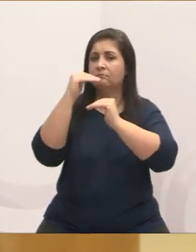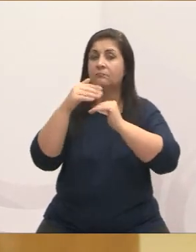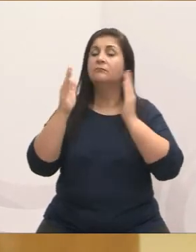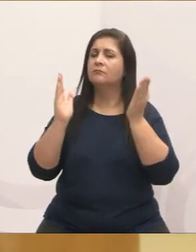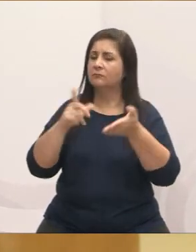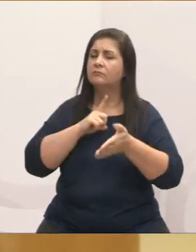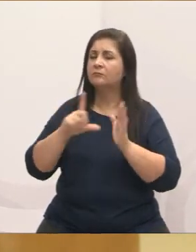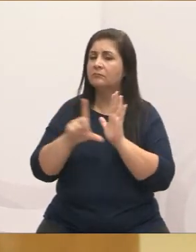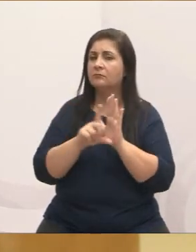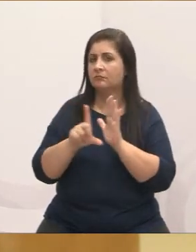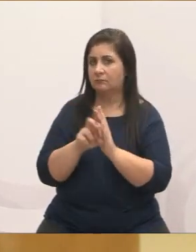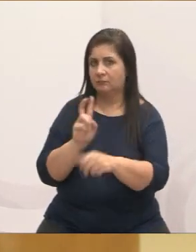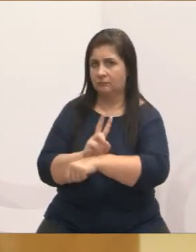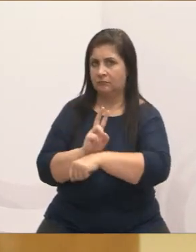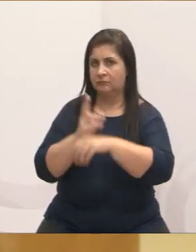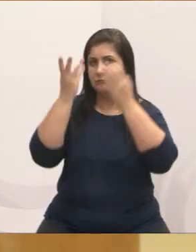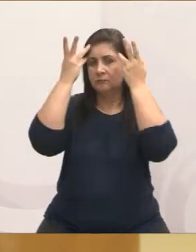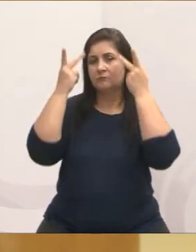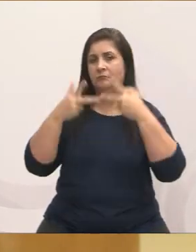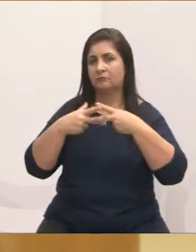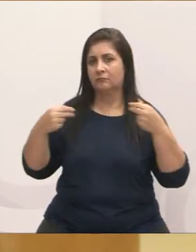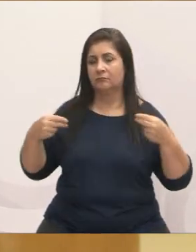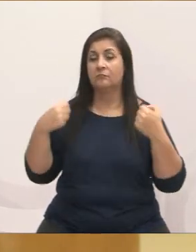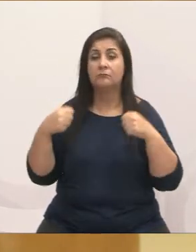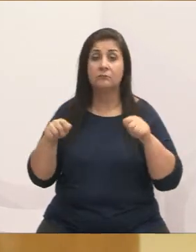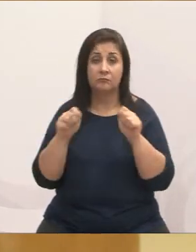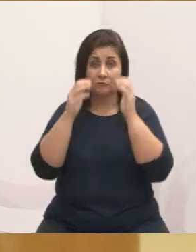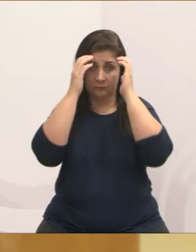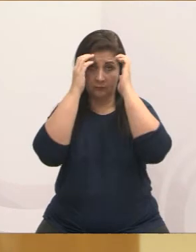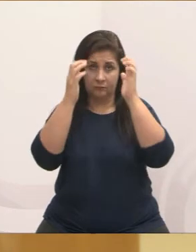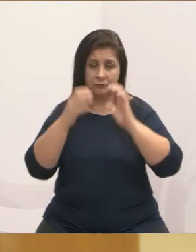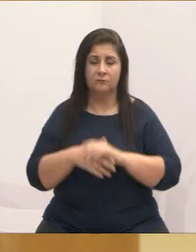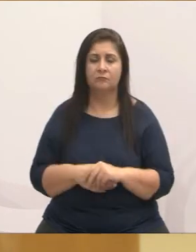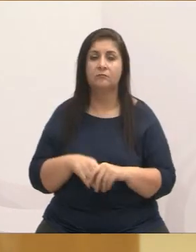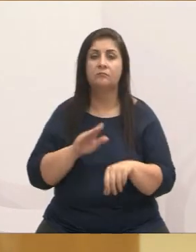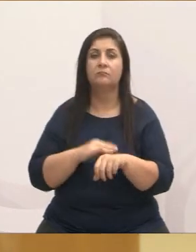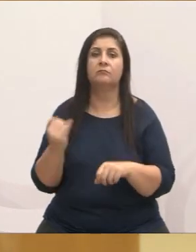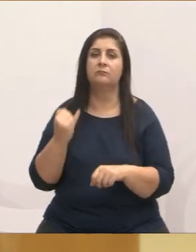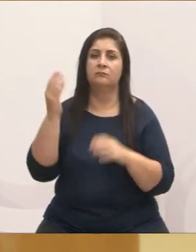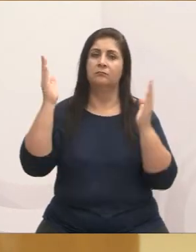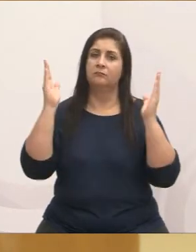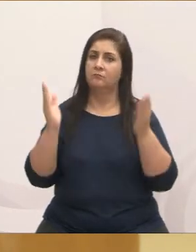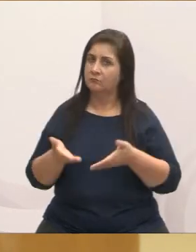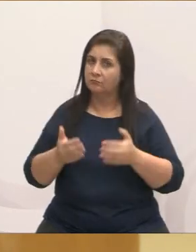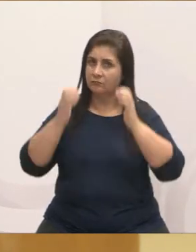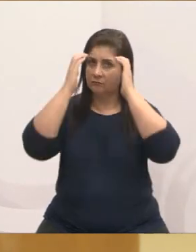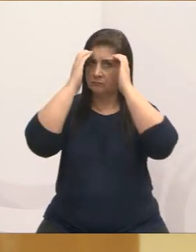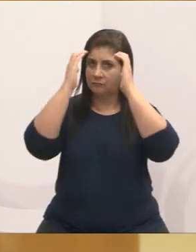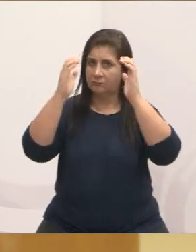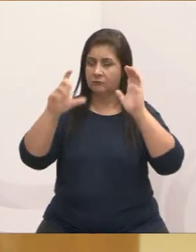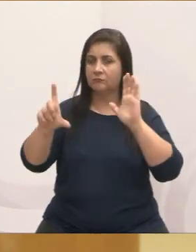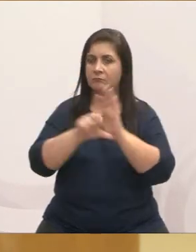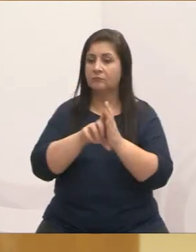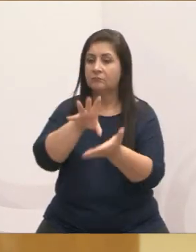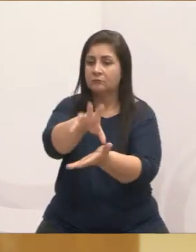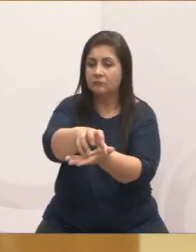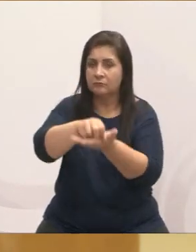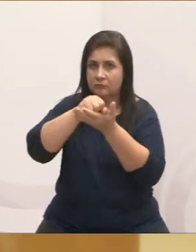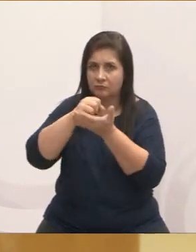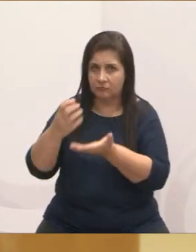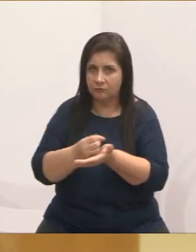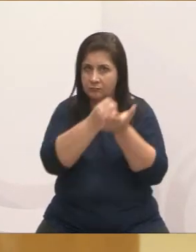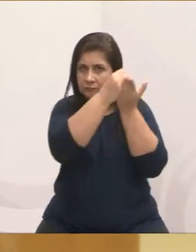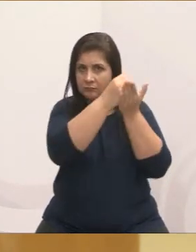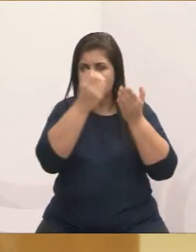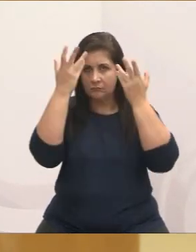proteção aos animais, que precisam ser cumpridas. Mas agora, primordial é cumprir essa lei de recolhimento de animais, resgate de animais